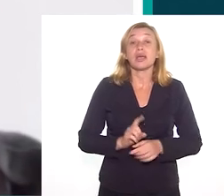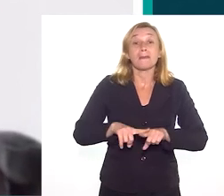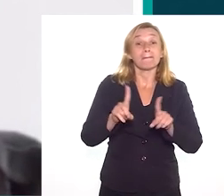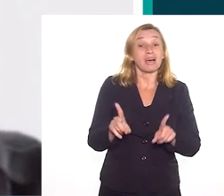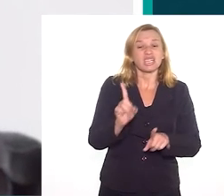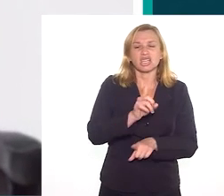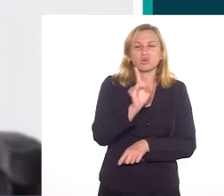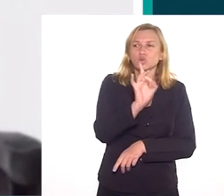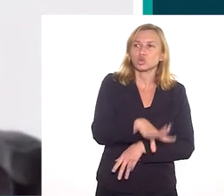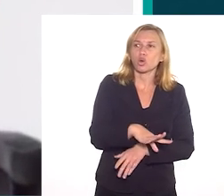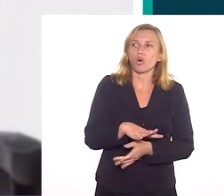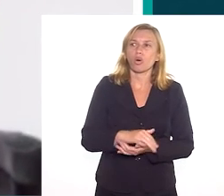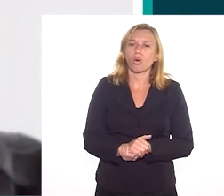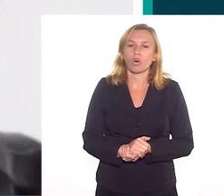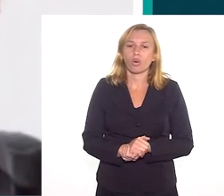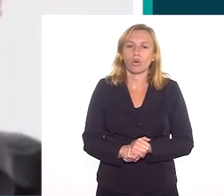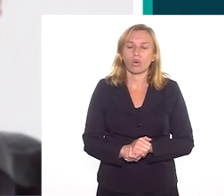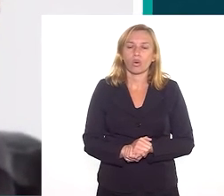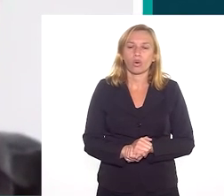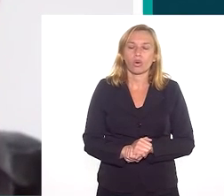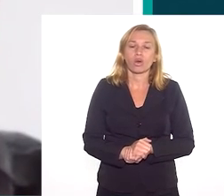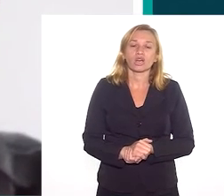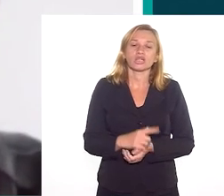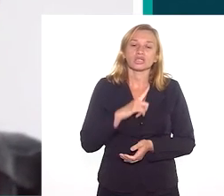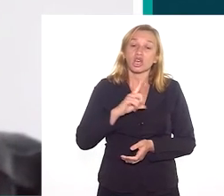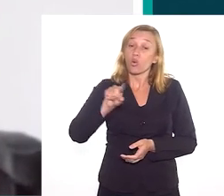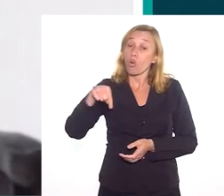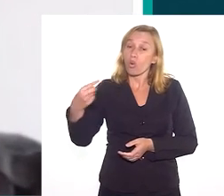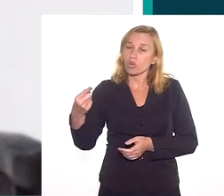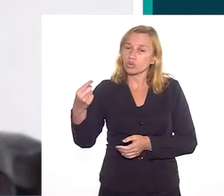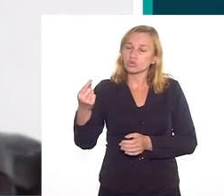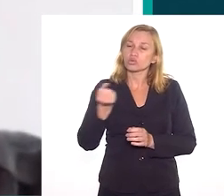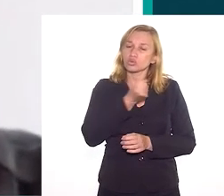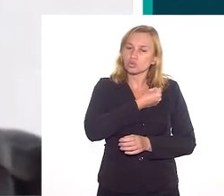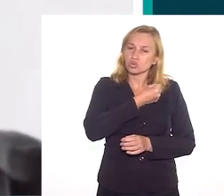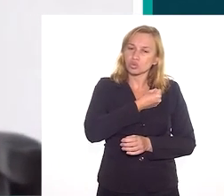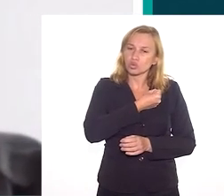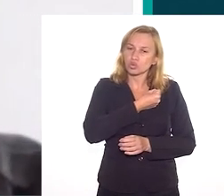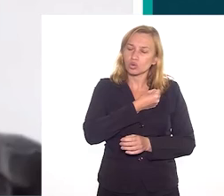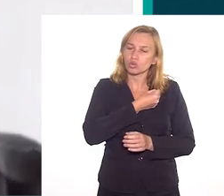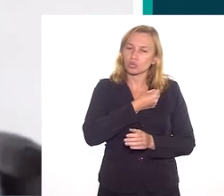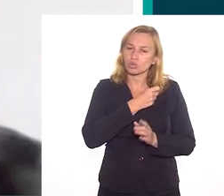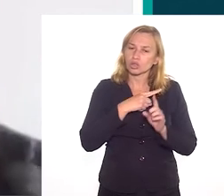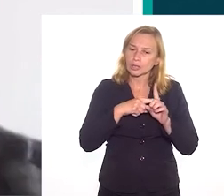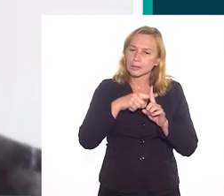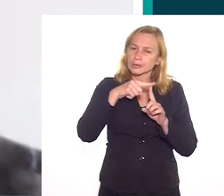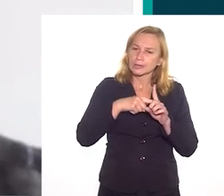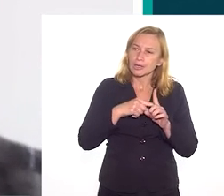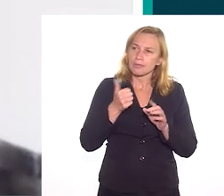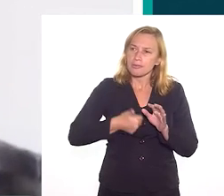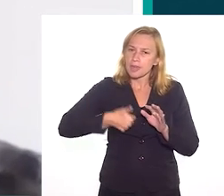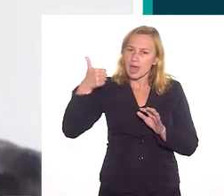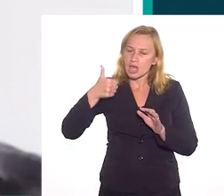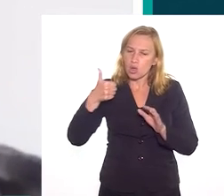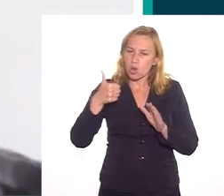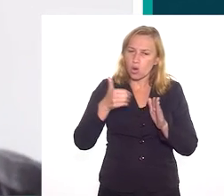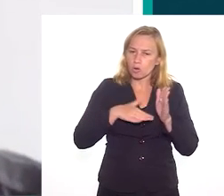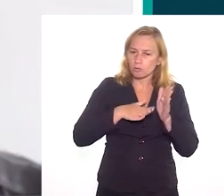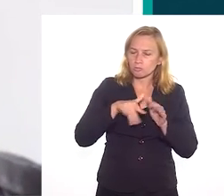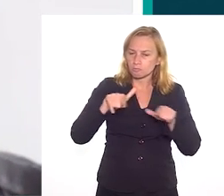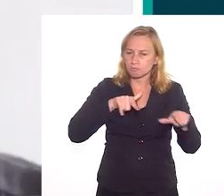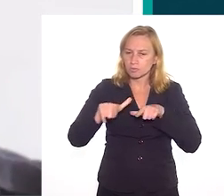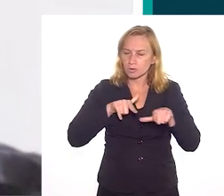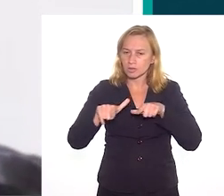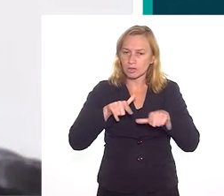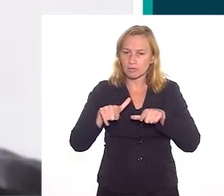taxa de desocupação. Mas não só. Existe uma outra taxa que mede melhor essa